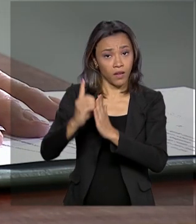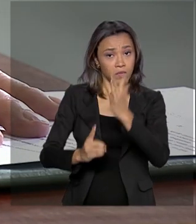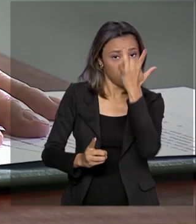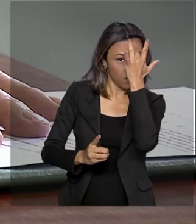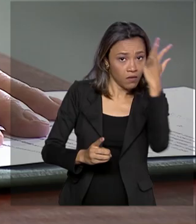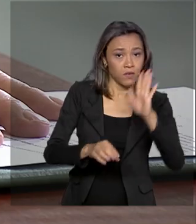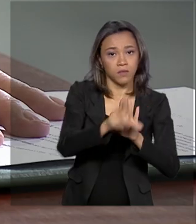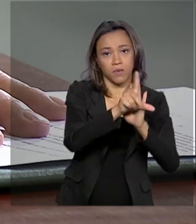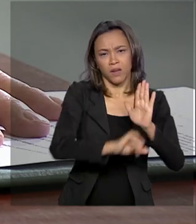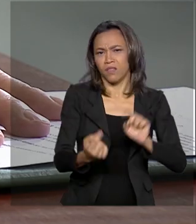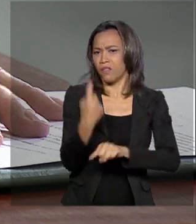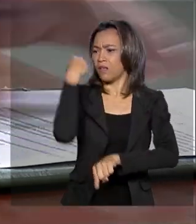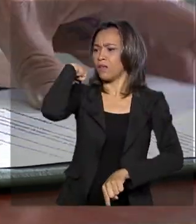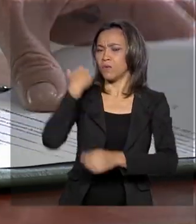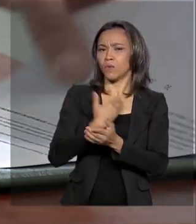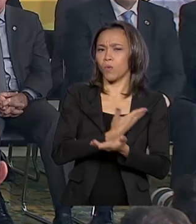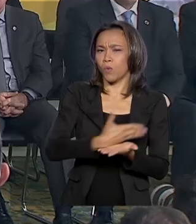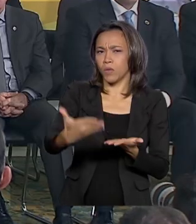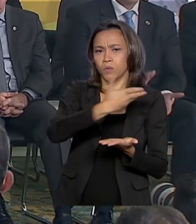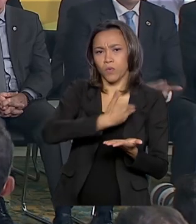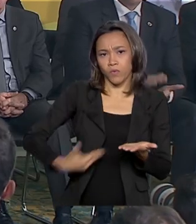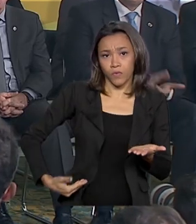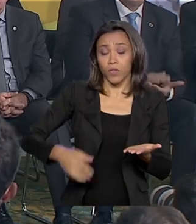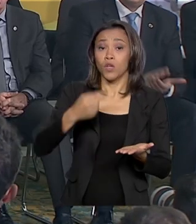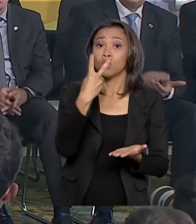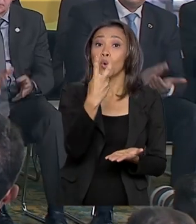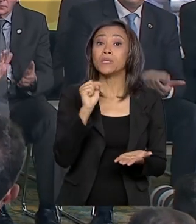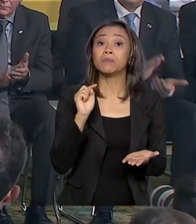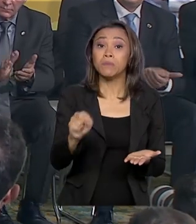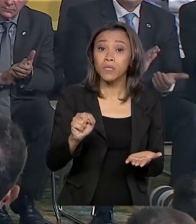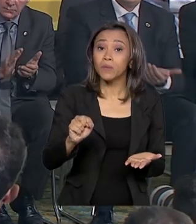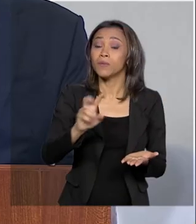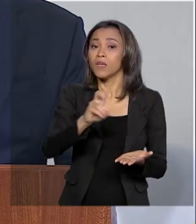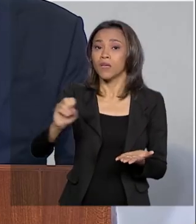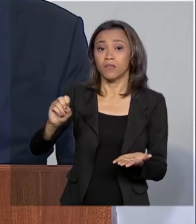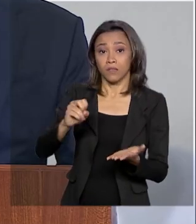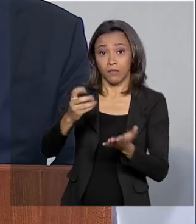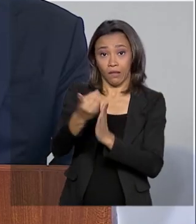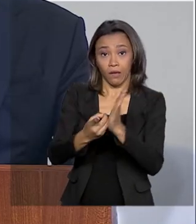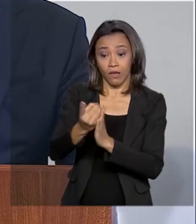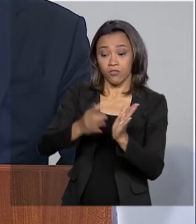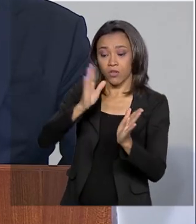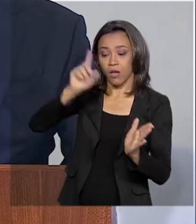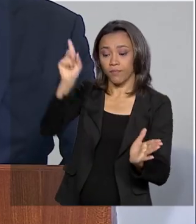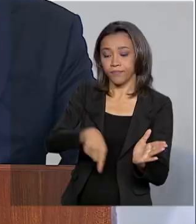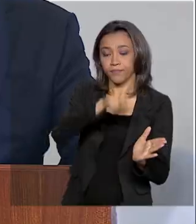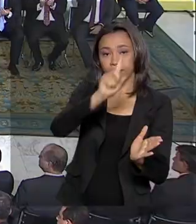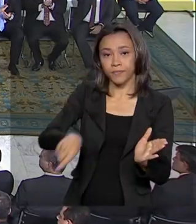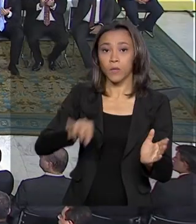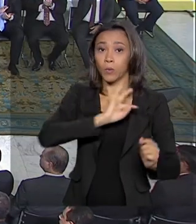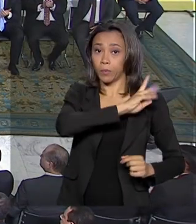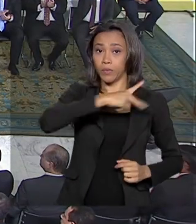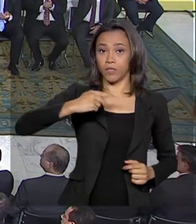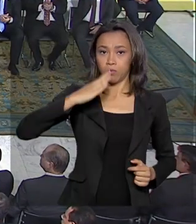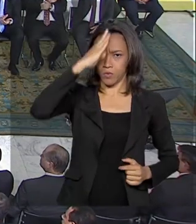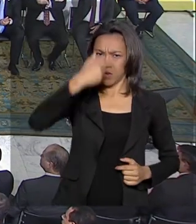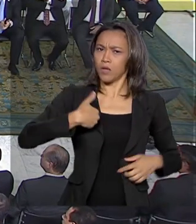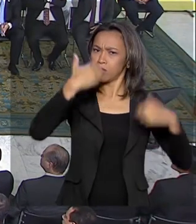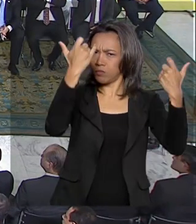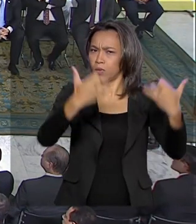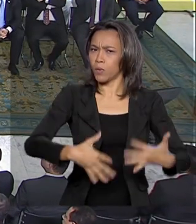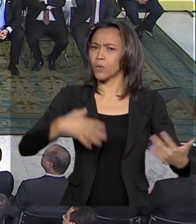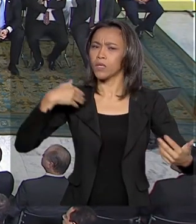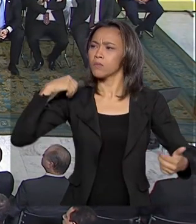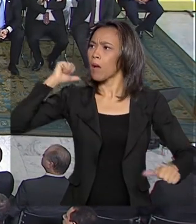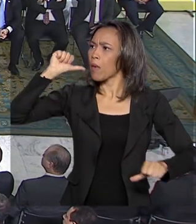Desde o início do governo, 2.300 decretos já foram revogados. O presidente Jair Bolsonaro falou sobre as mudanças